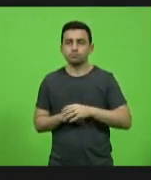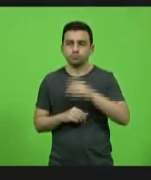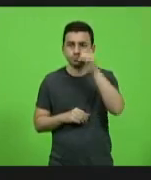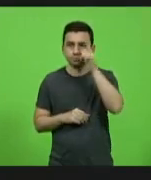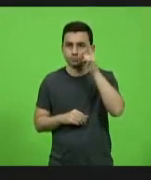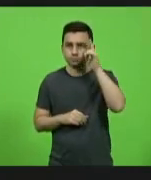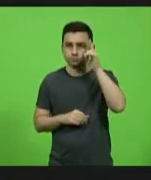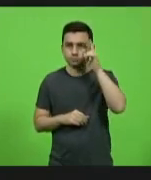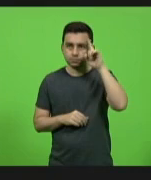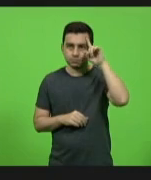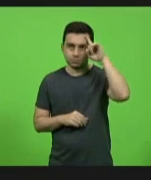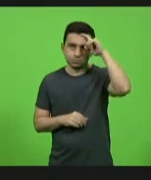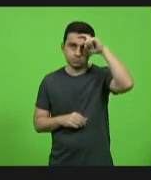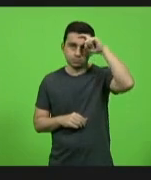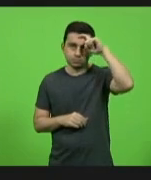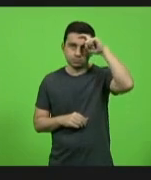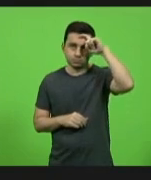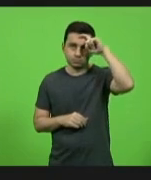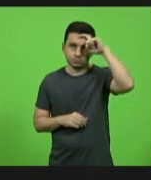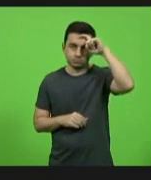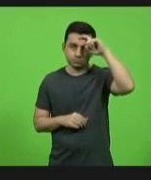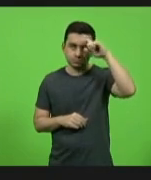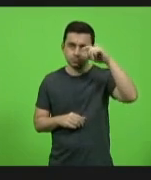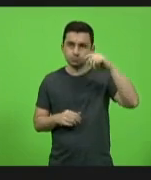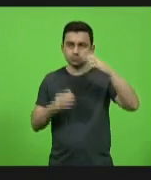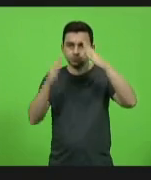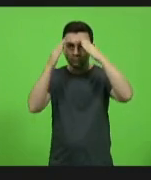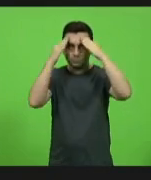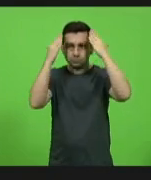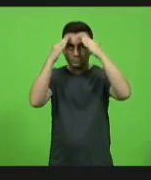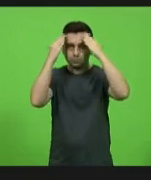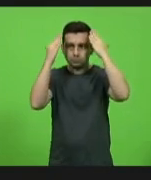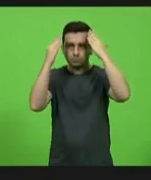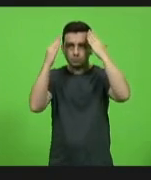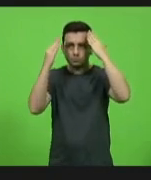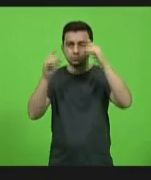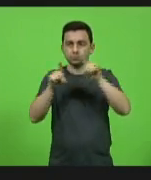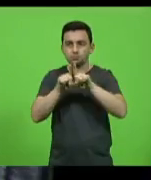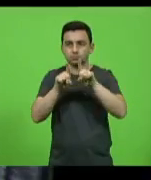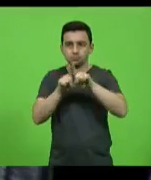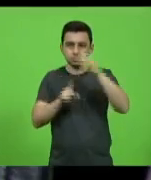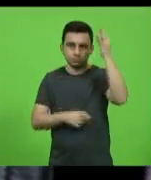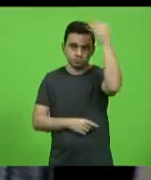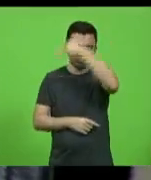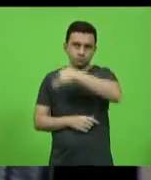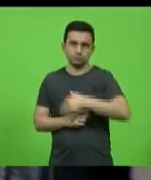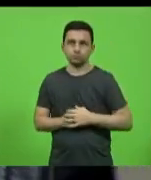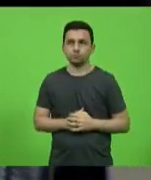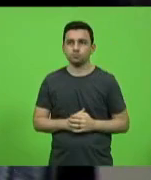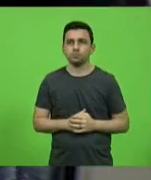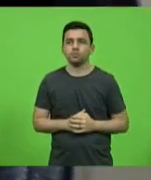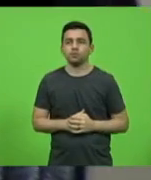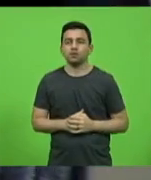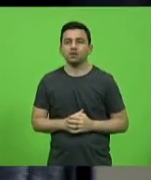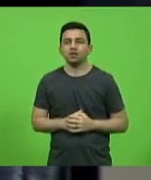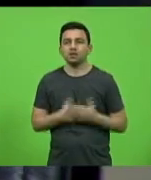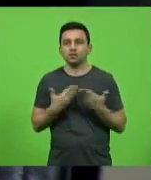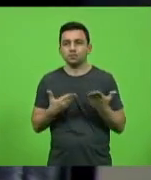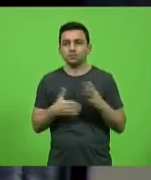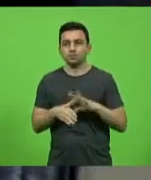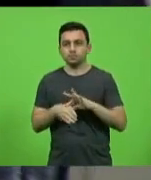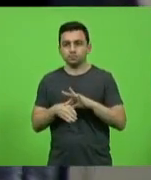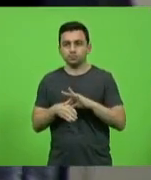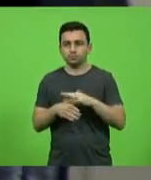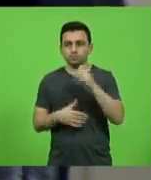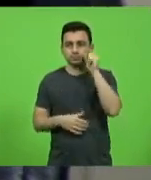Marcos Vieira, Zé Milton Schaefer e Fabiano da Luz. O líder, o deputado